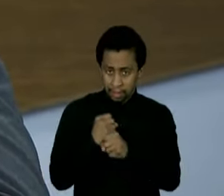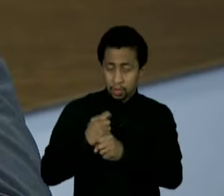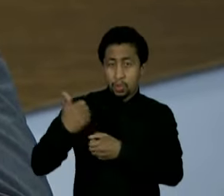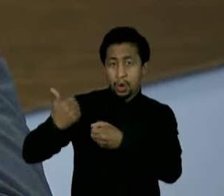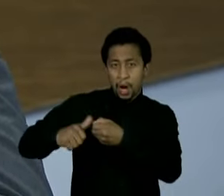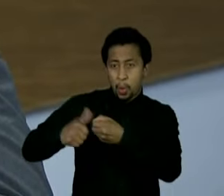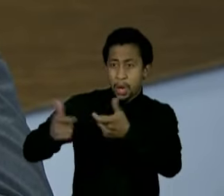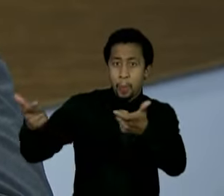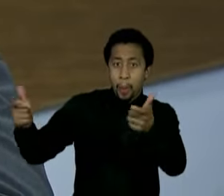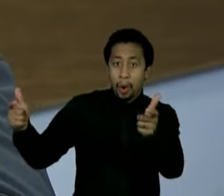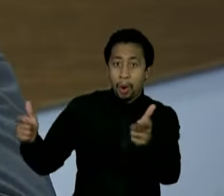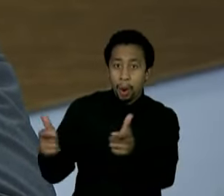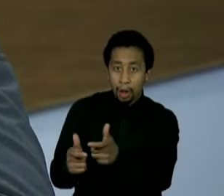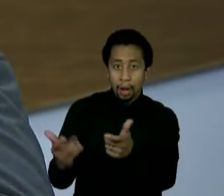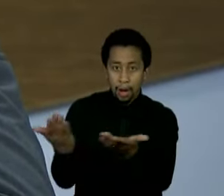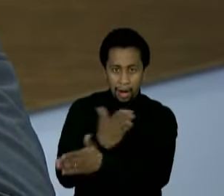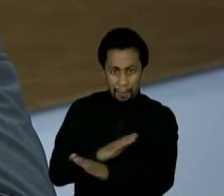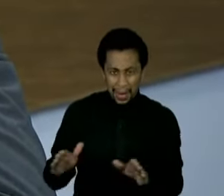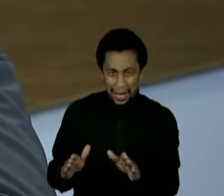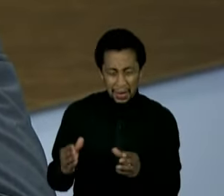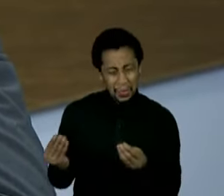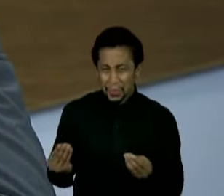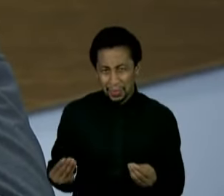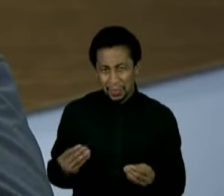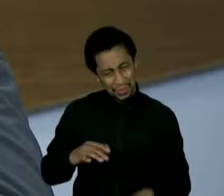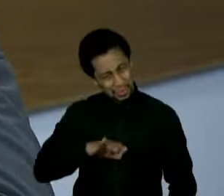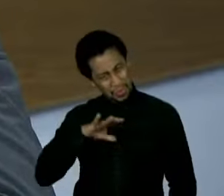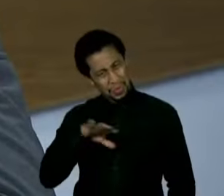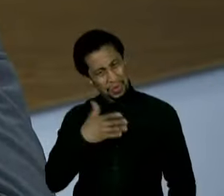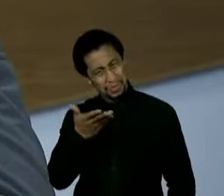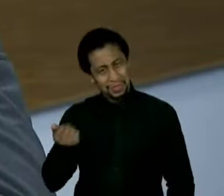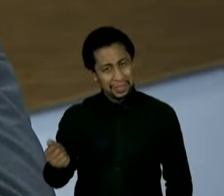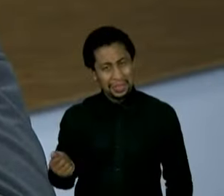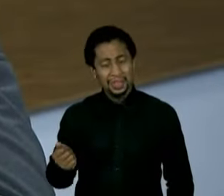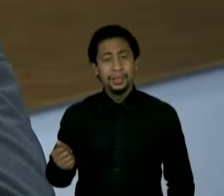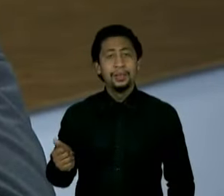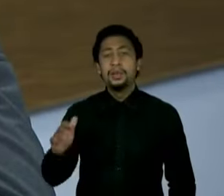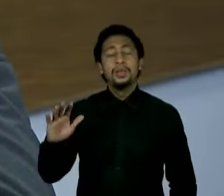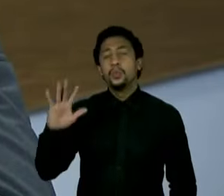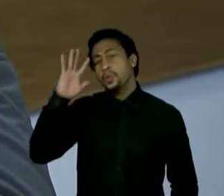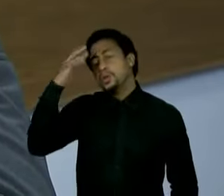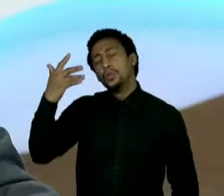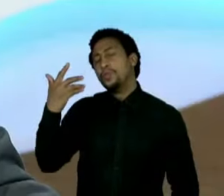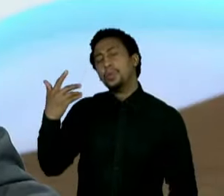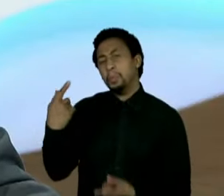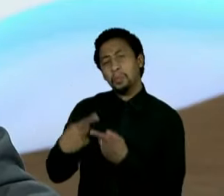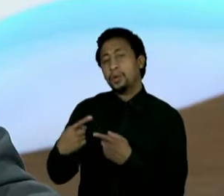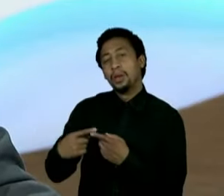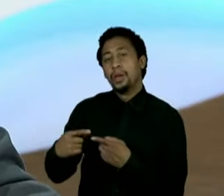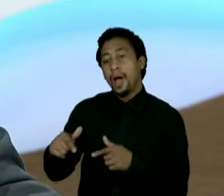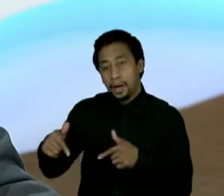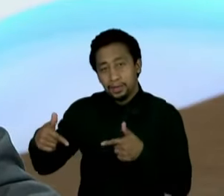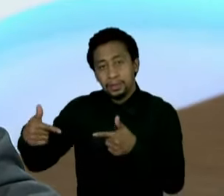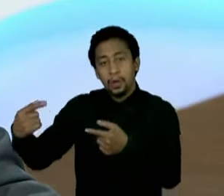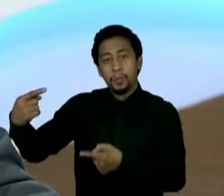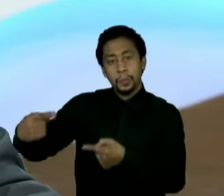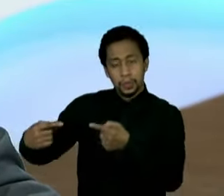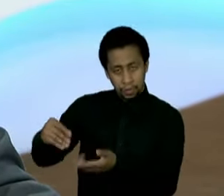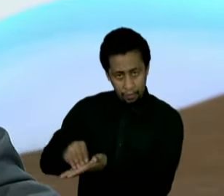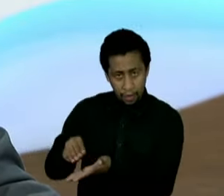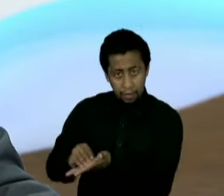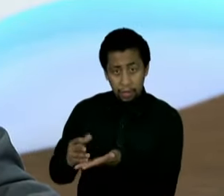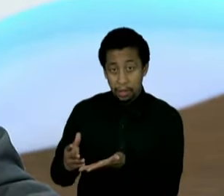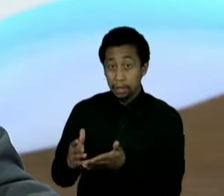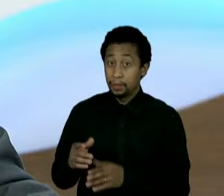isso, né? E o senhor também falou o seguinte, que não resolver um problema desse é questão de vontade política dos governos. O senhor fez parte do